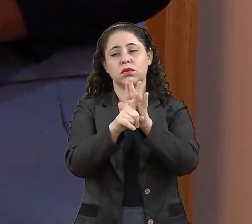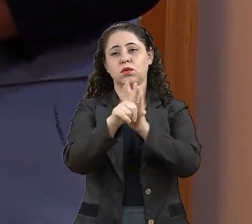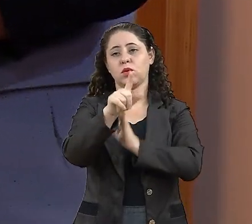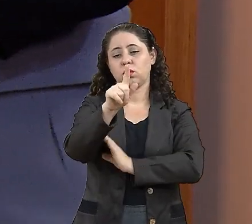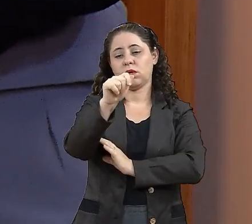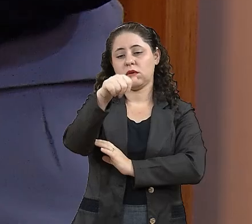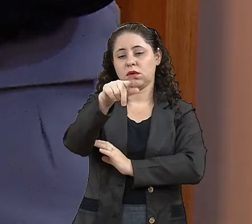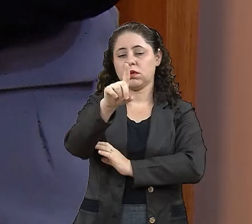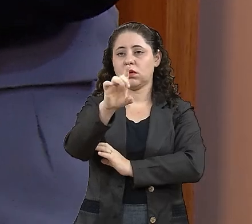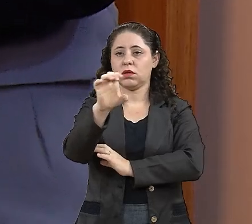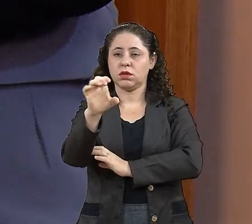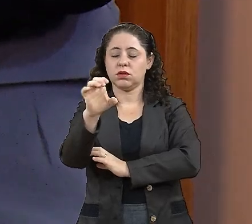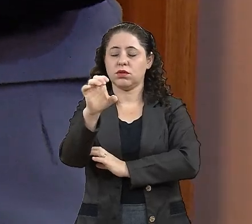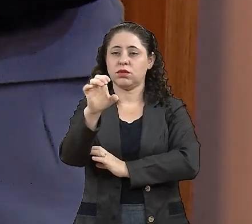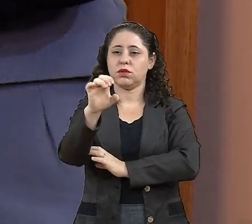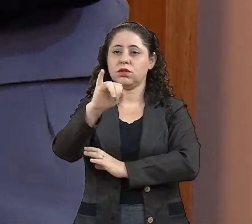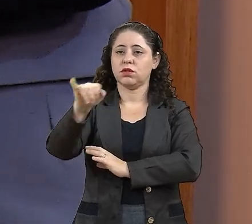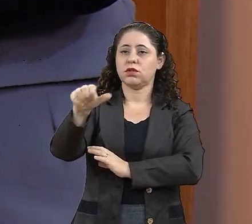Jamil.